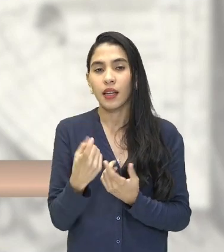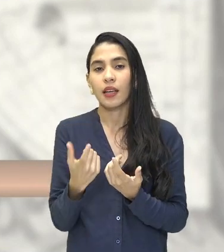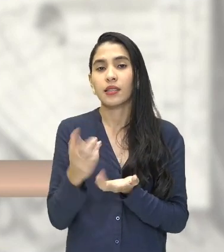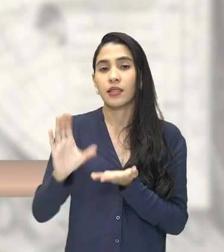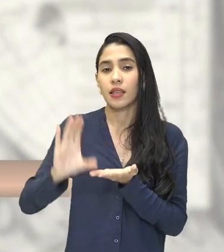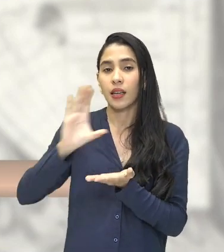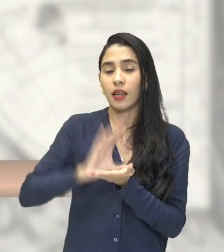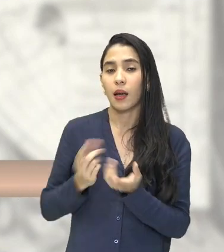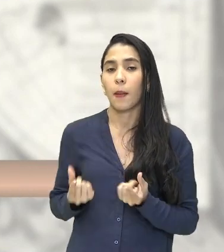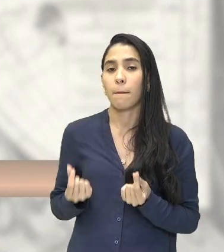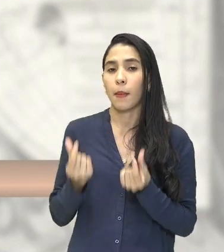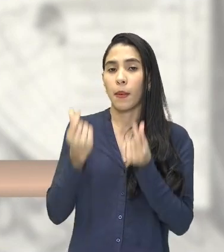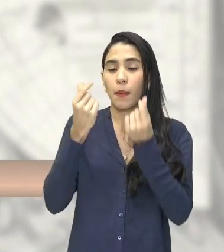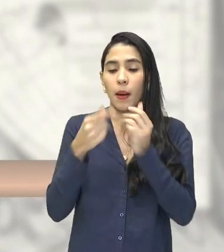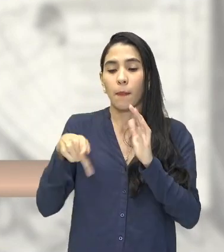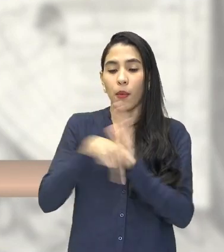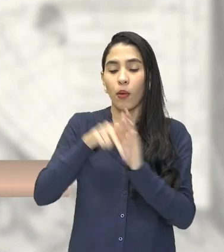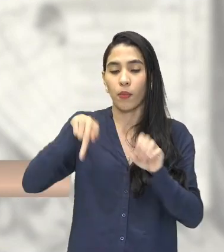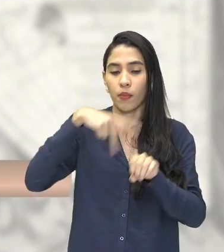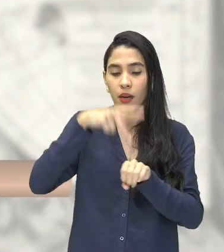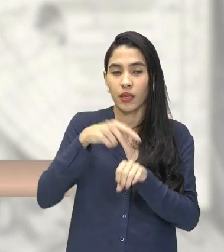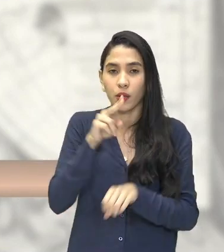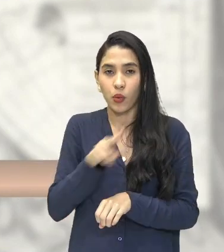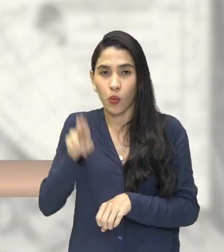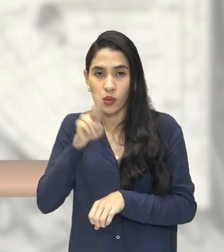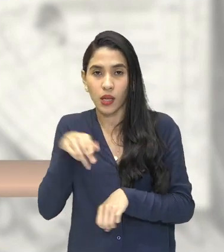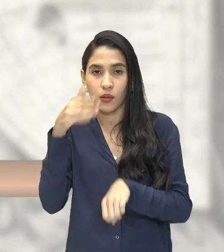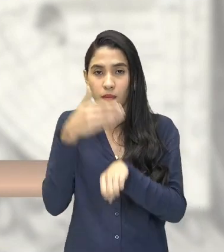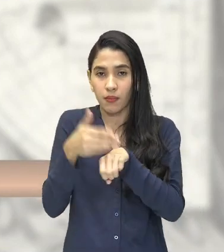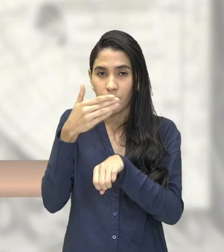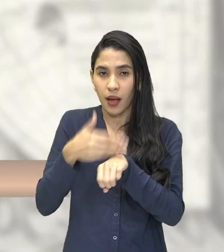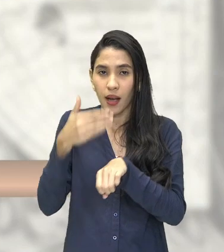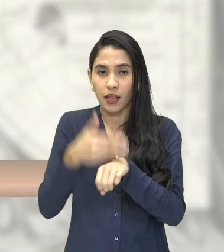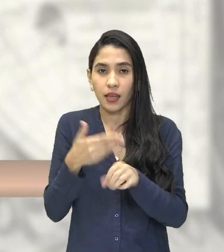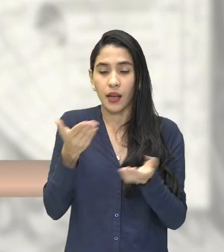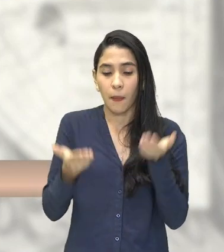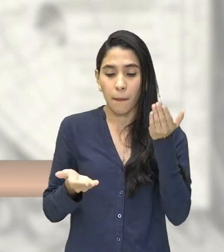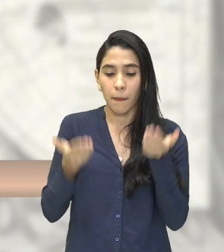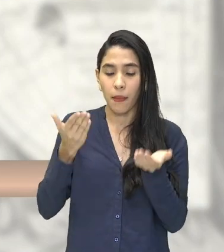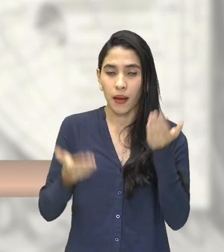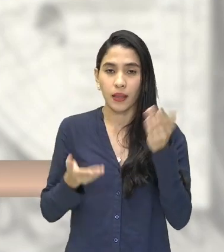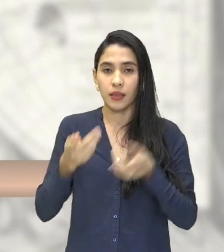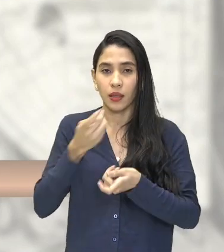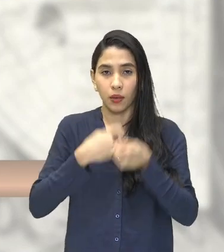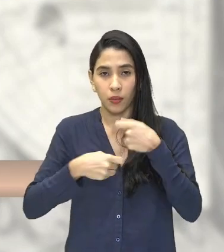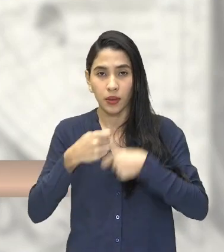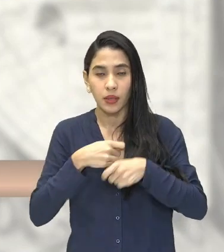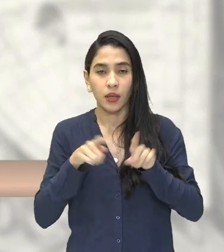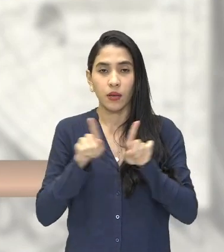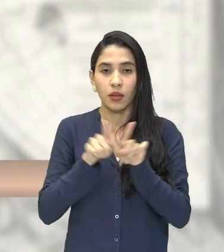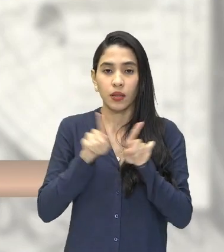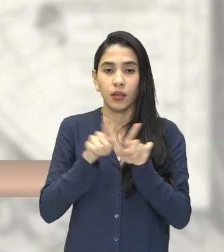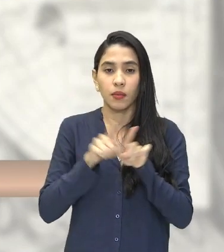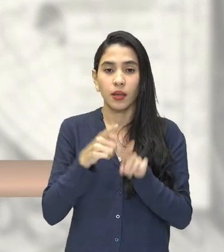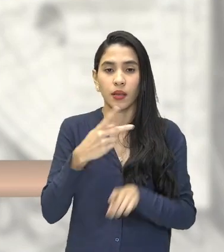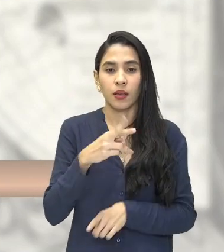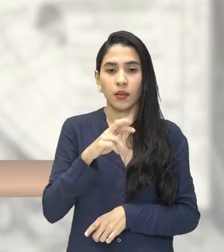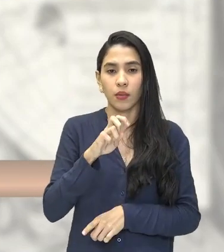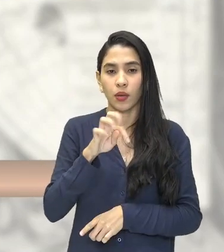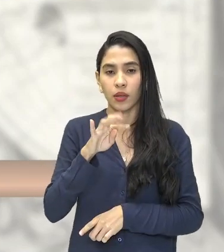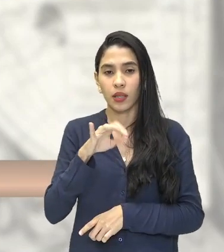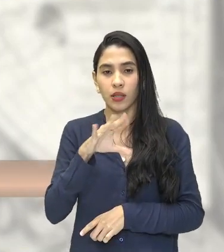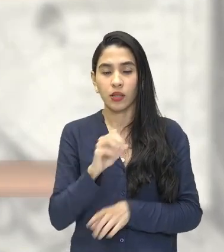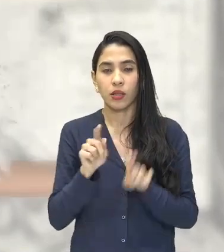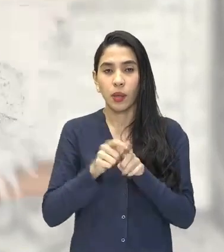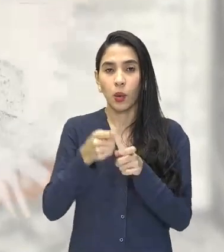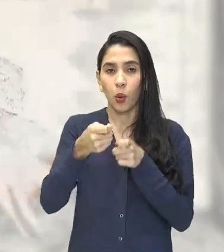riquezas para a nação, através de práticas como a balança comercial favorável, o protecionismo e controle